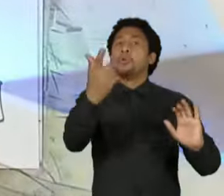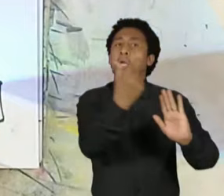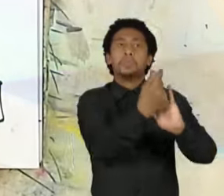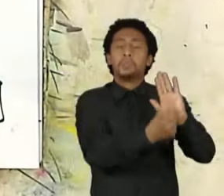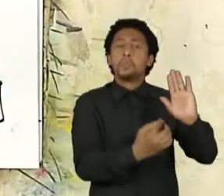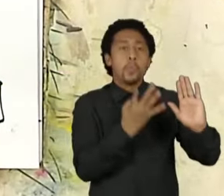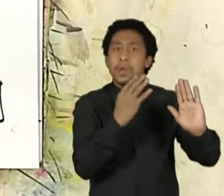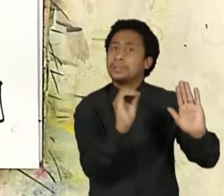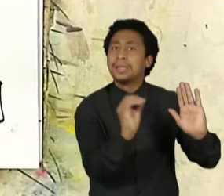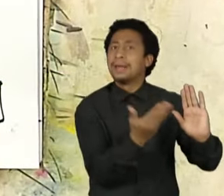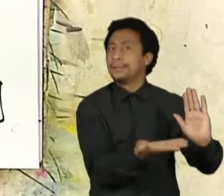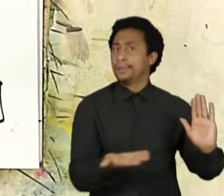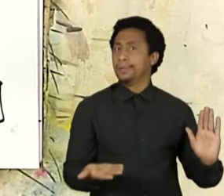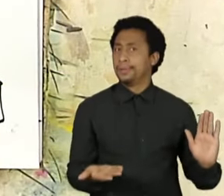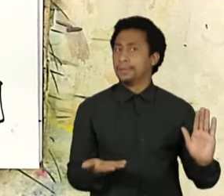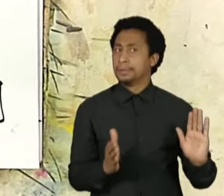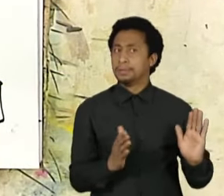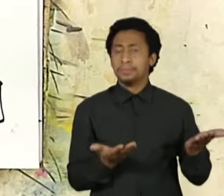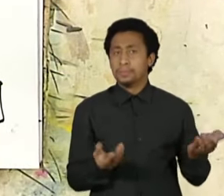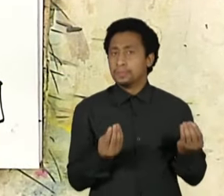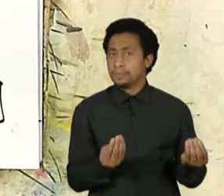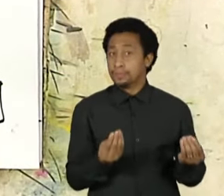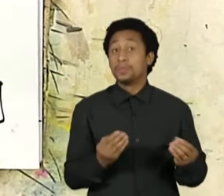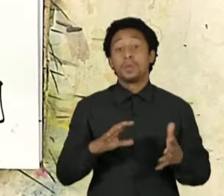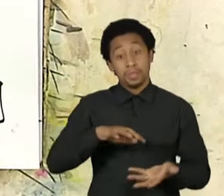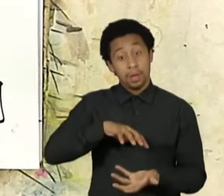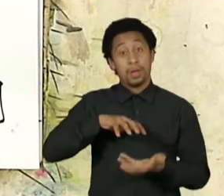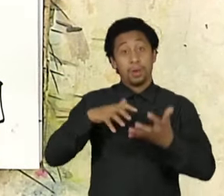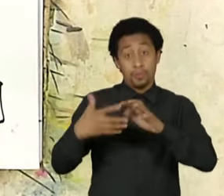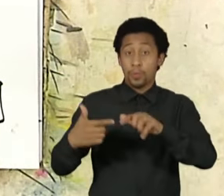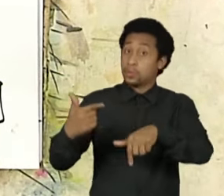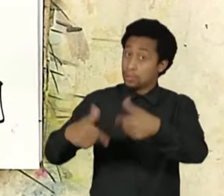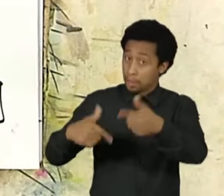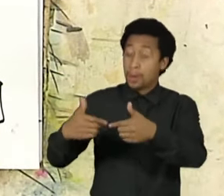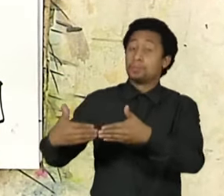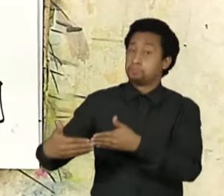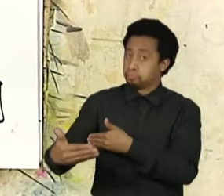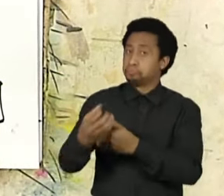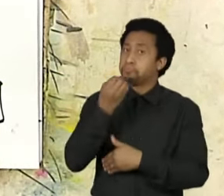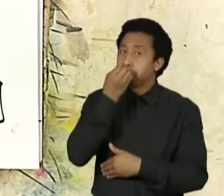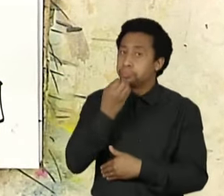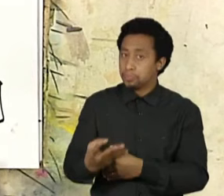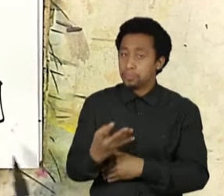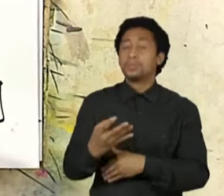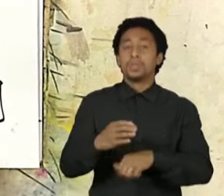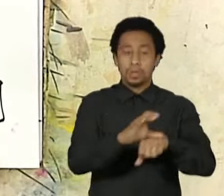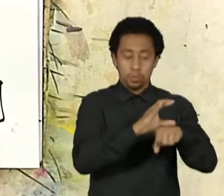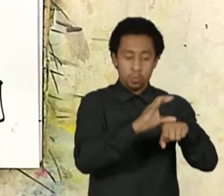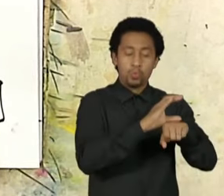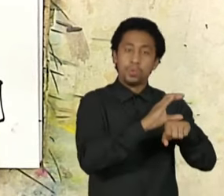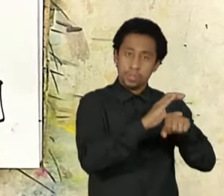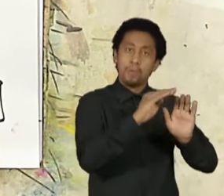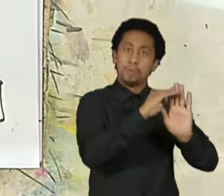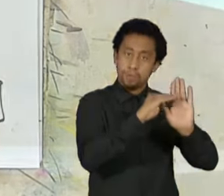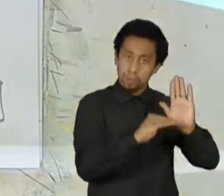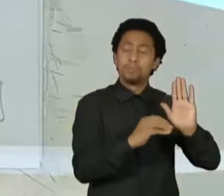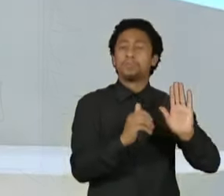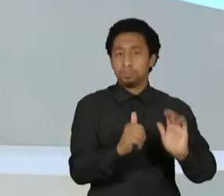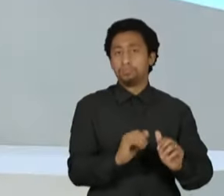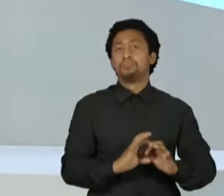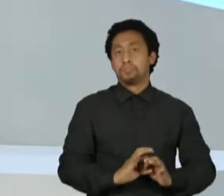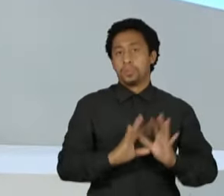trabalhista foi um avanço, nós garantimos aquilo que estava na Constituição e garantimos férias